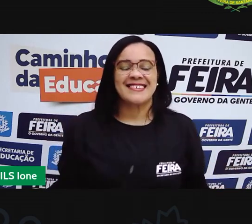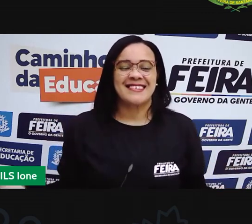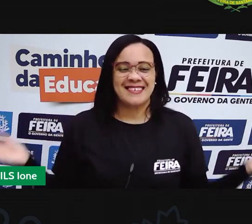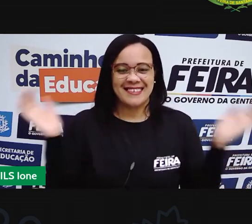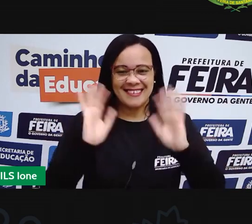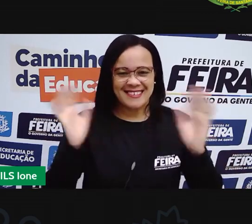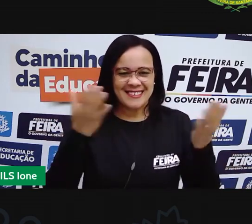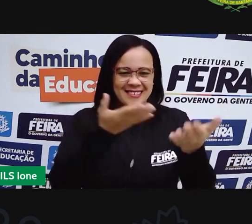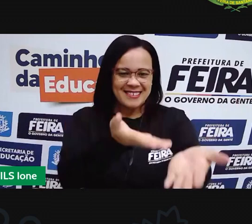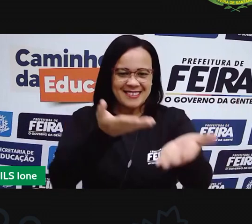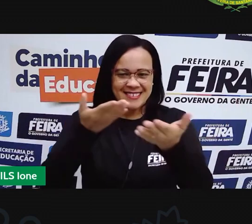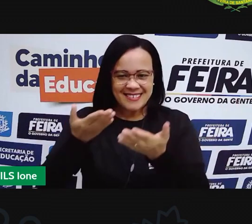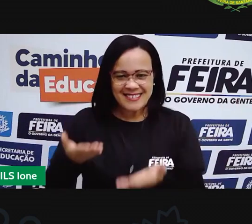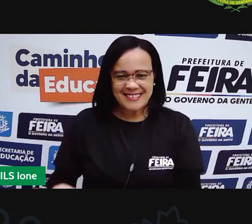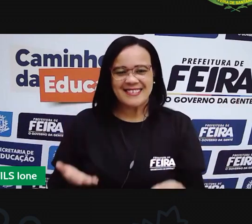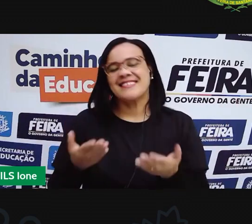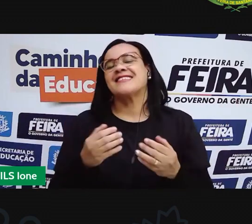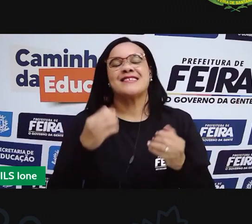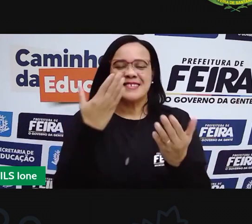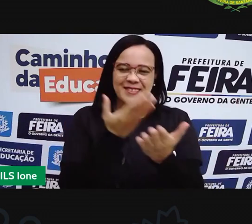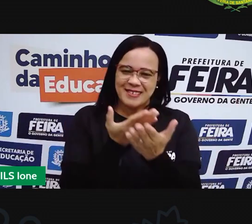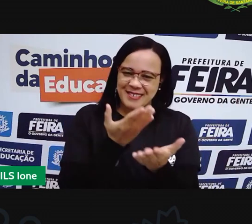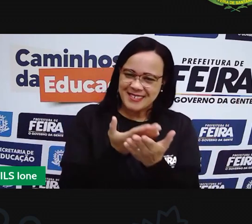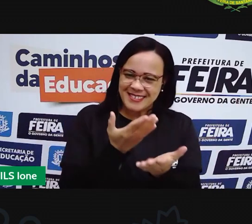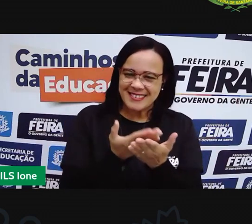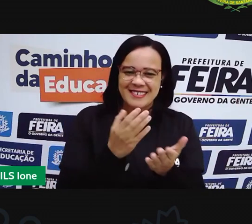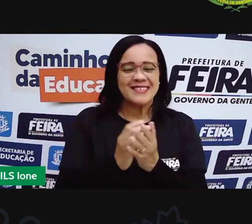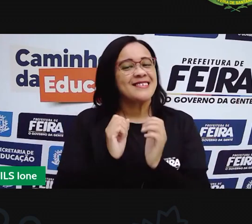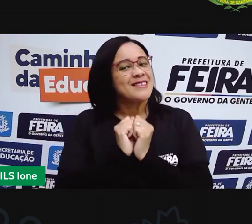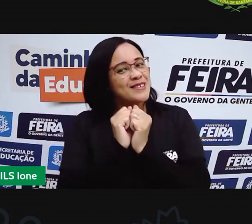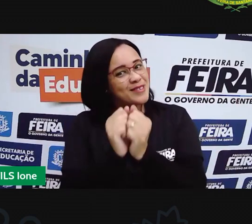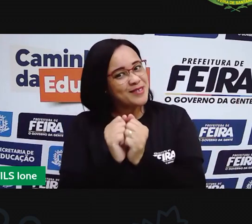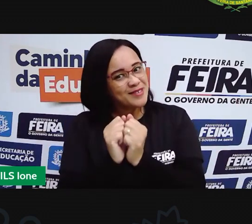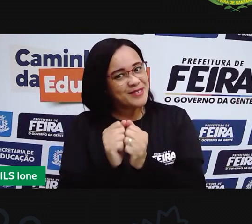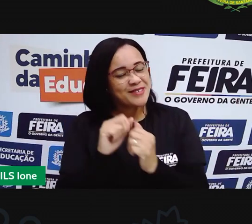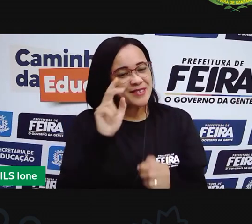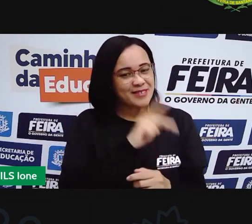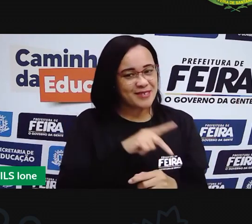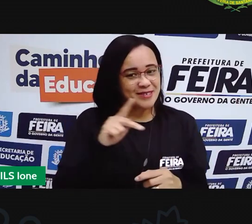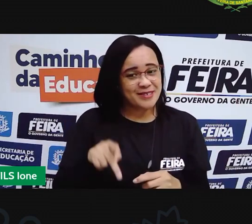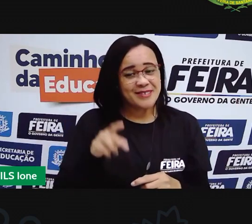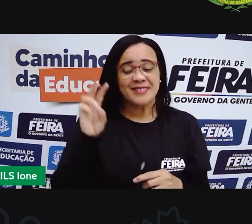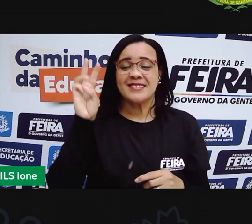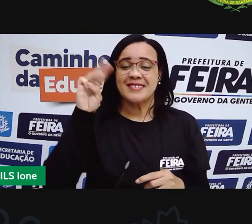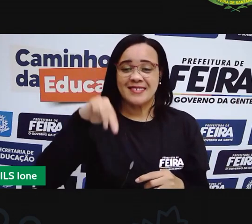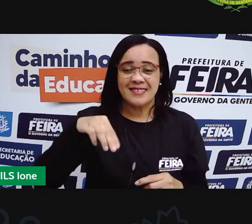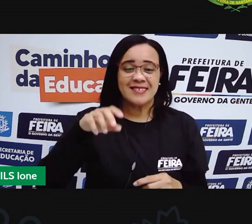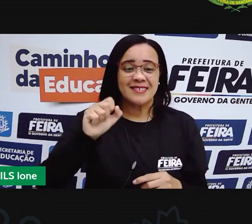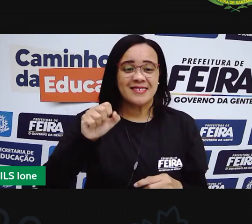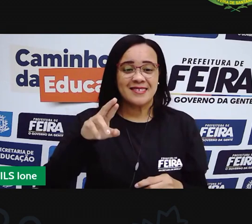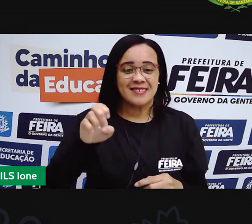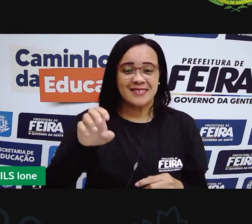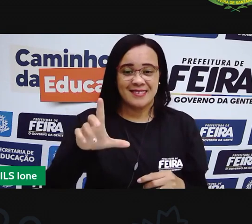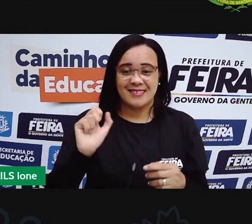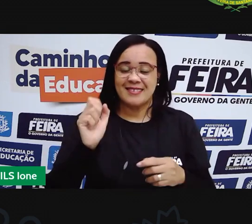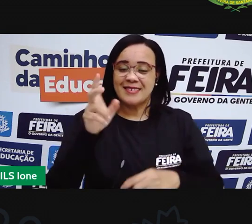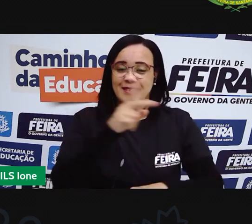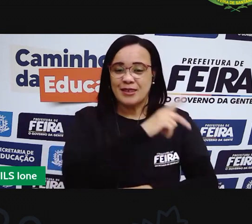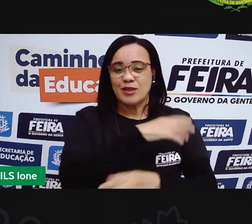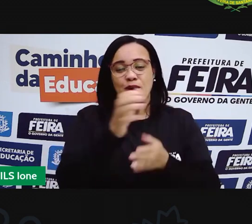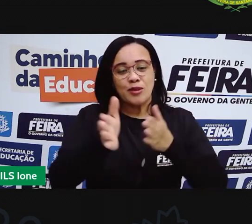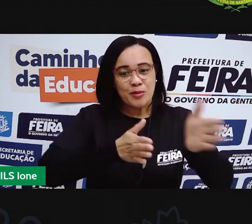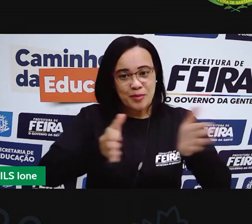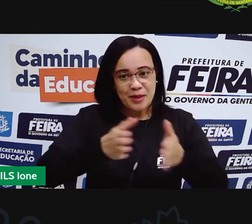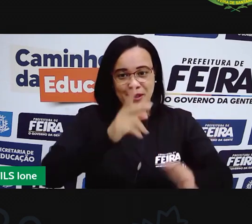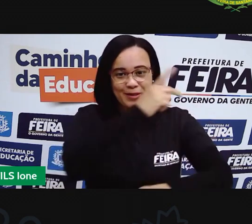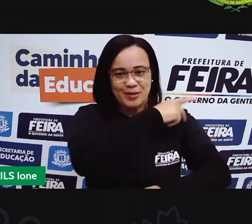Sejam bem-vindas, crianças, a mais uma aula aqui no nosso percurso pedagógico. Hoje nós vamos